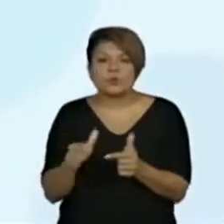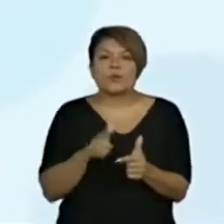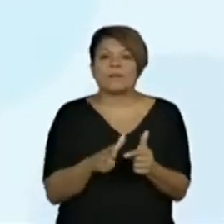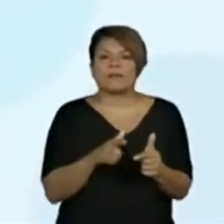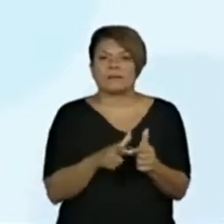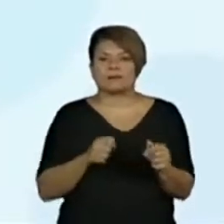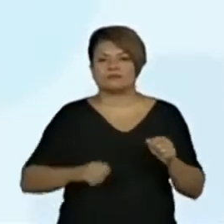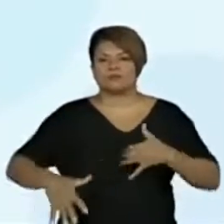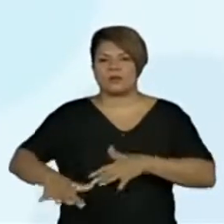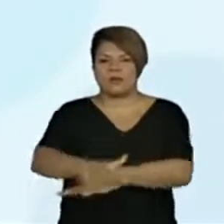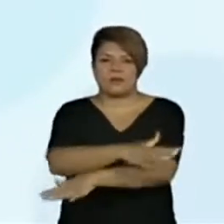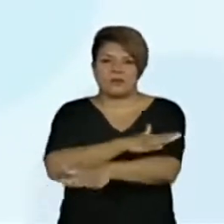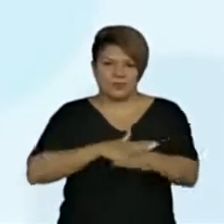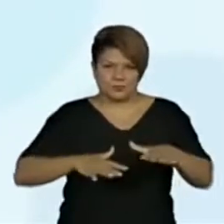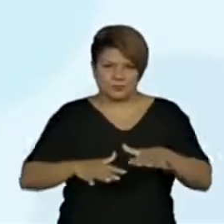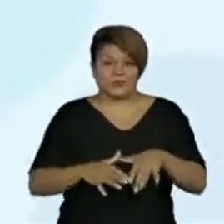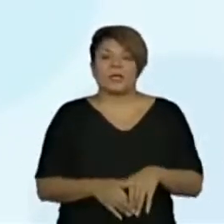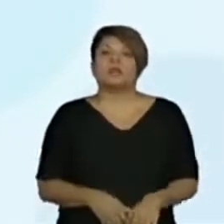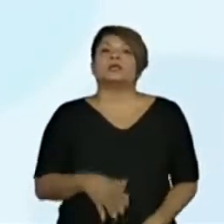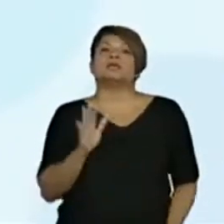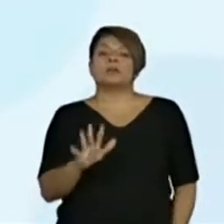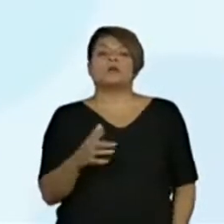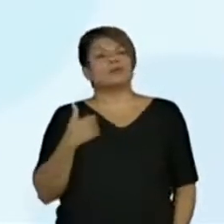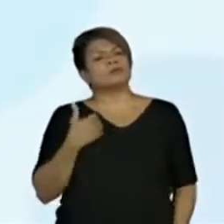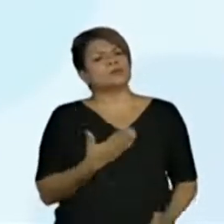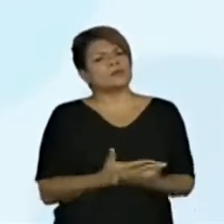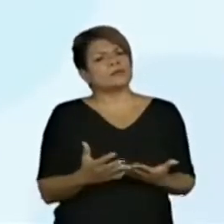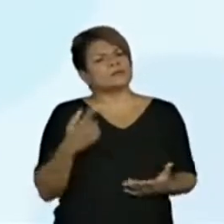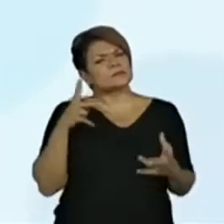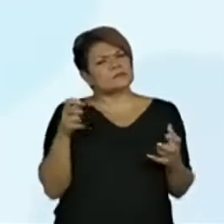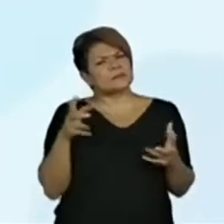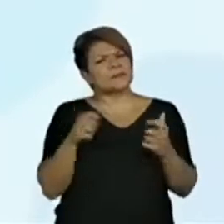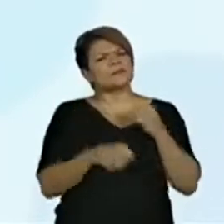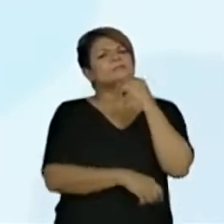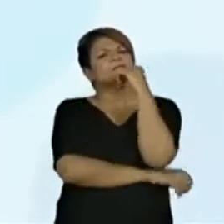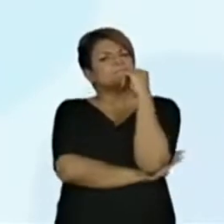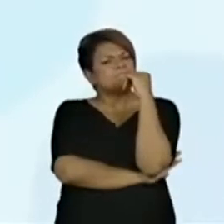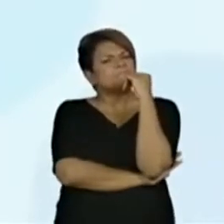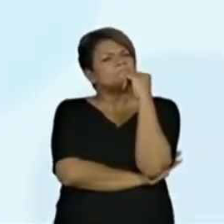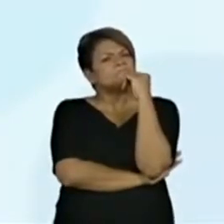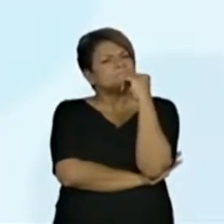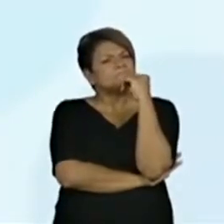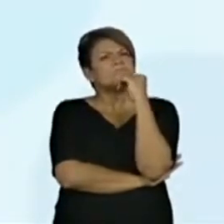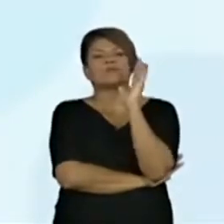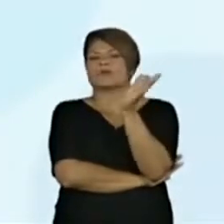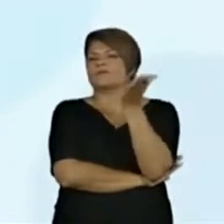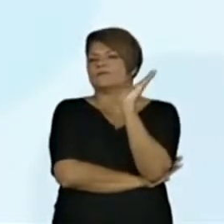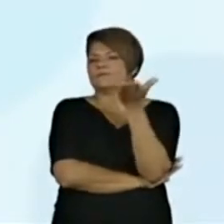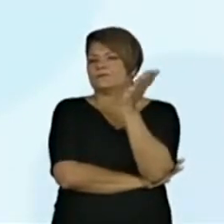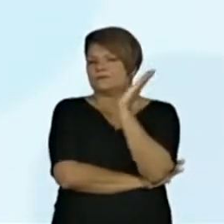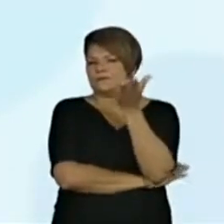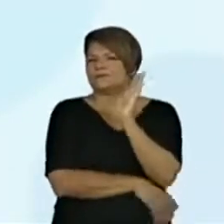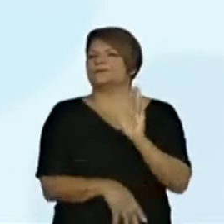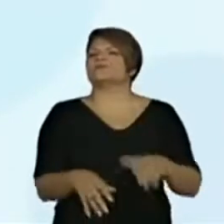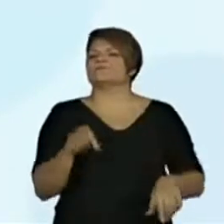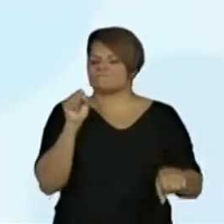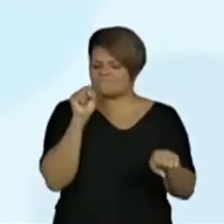perceber toda a situação que começa a história. E ele já vai aprontar alguma coisa.